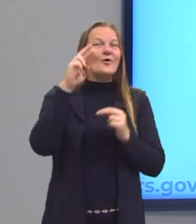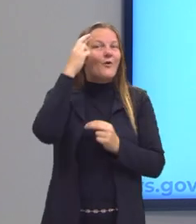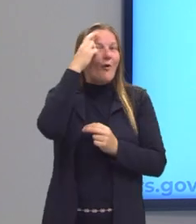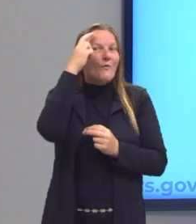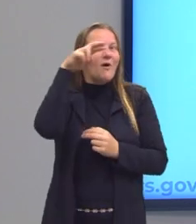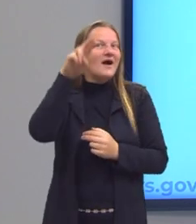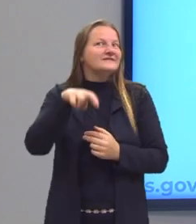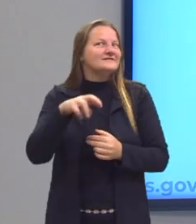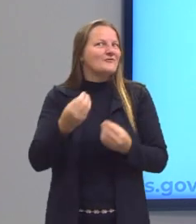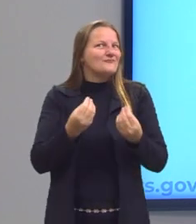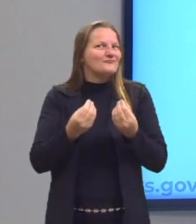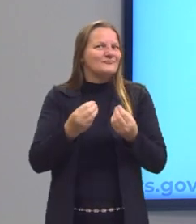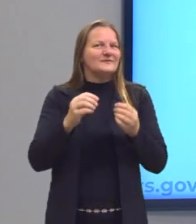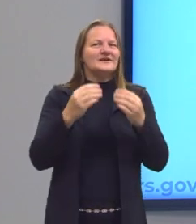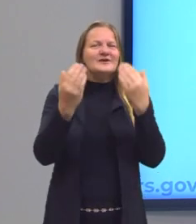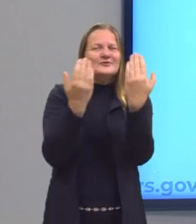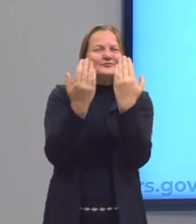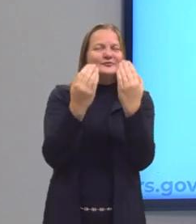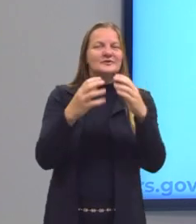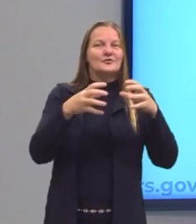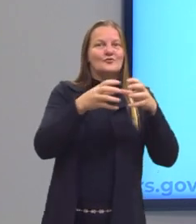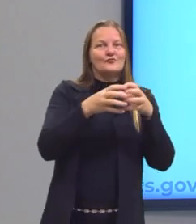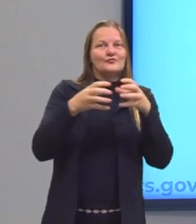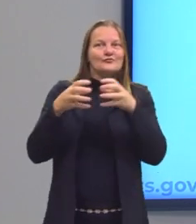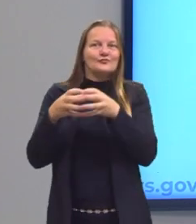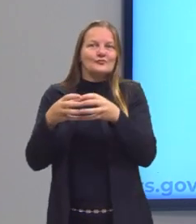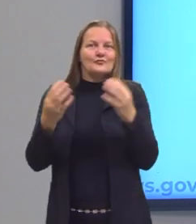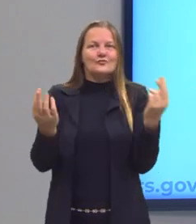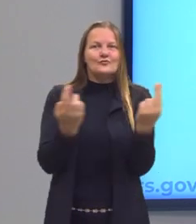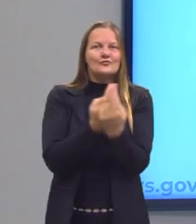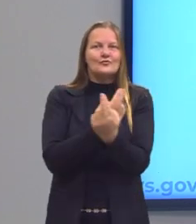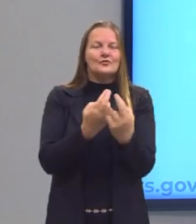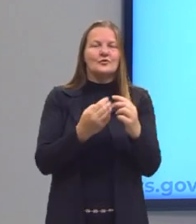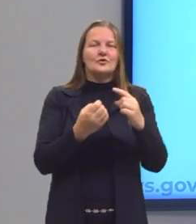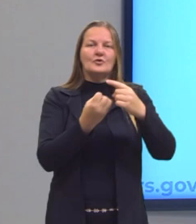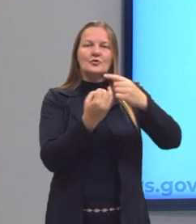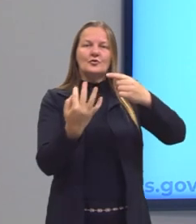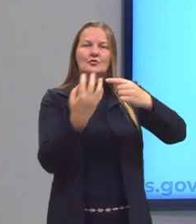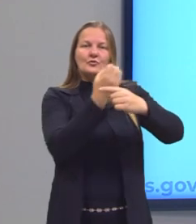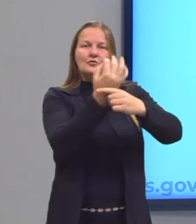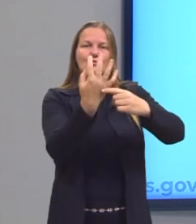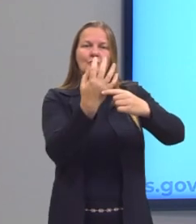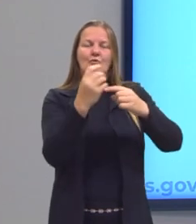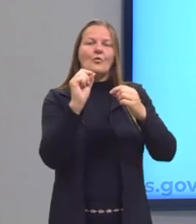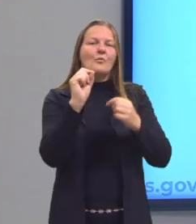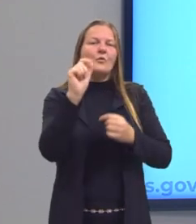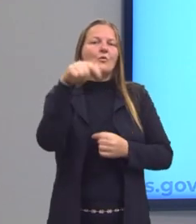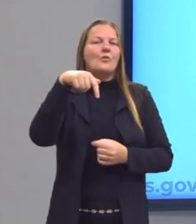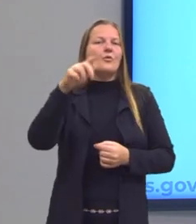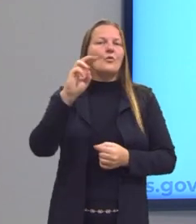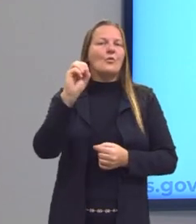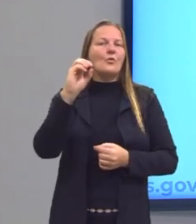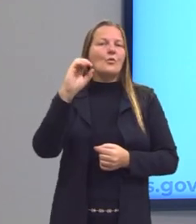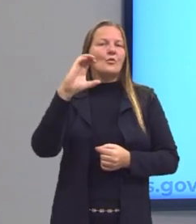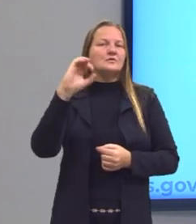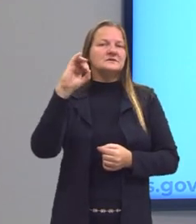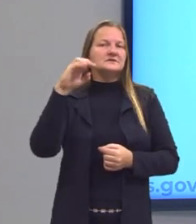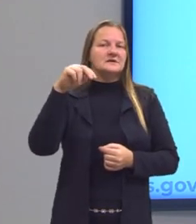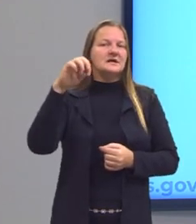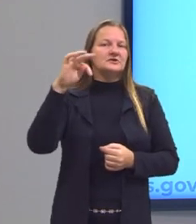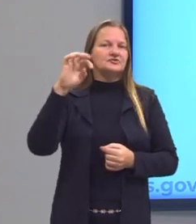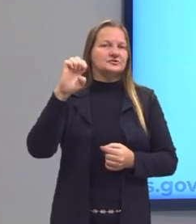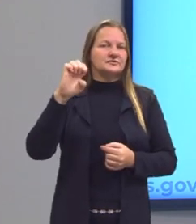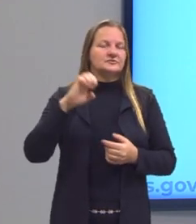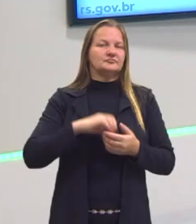A razão entre duas grandezas é o quociente entre elas, ou seja, essa representação que eu falei para